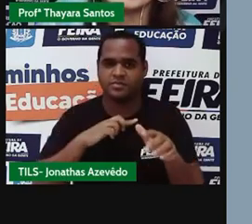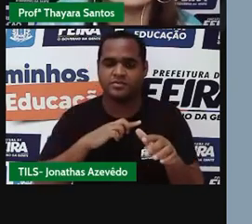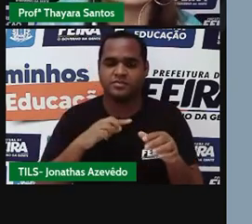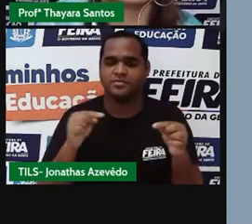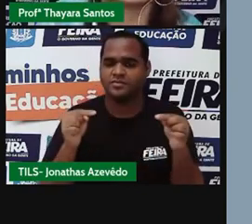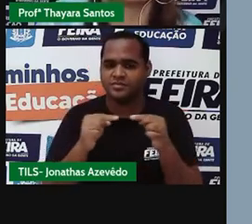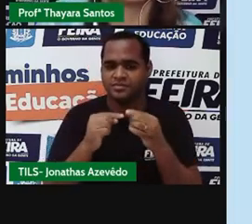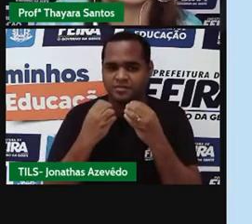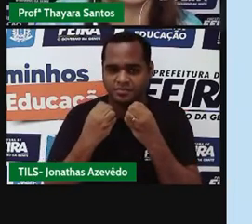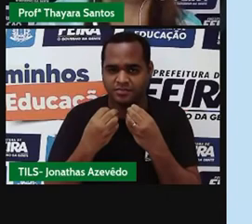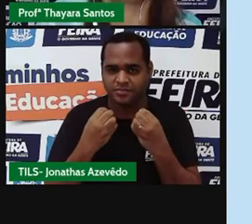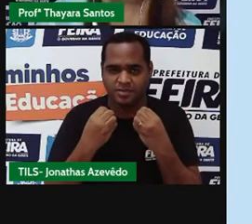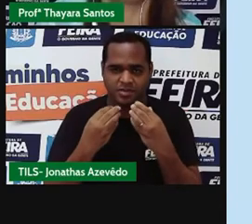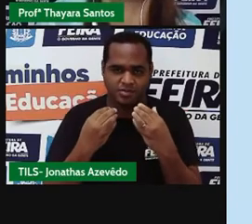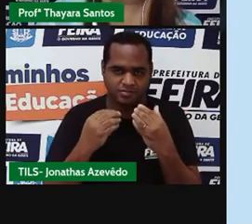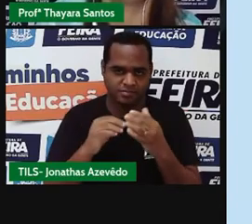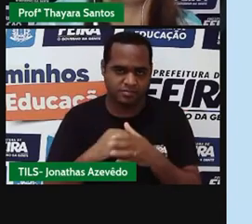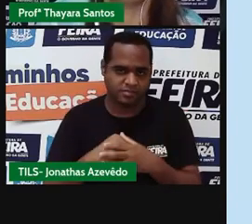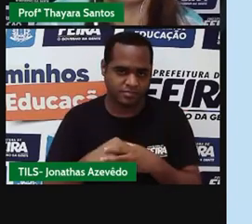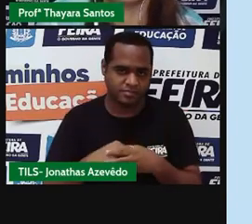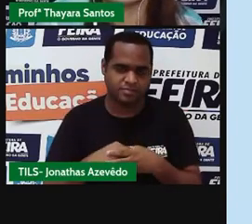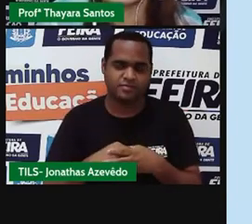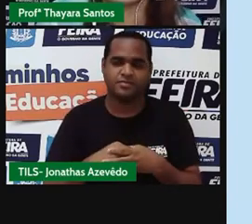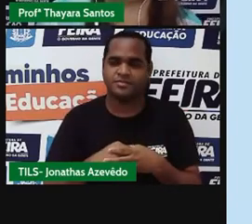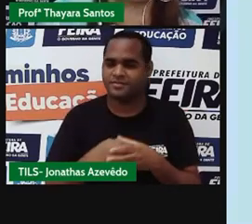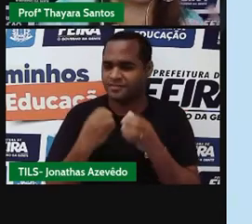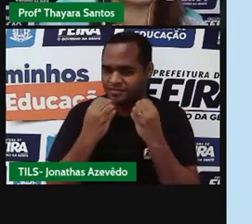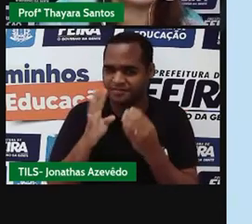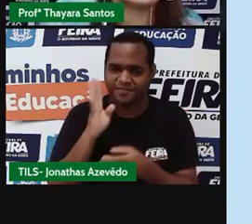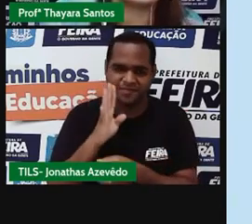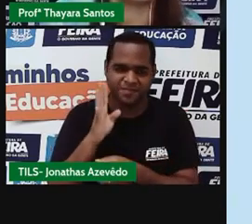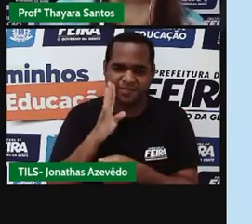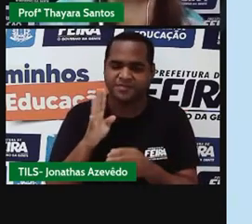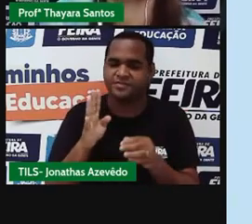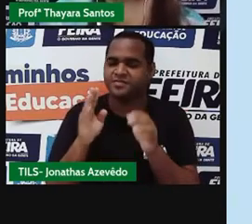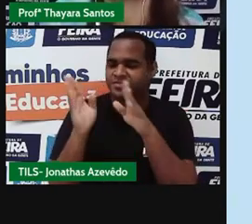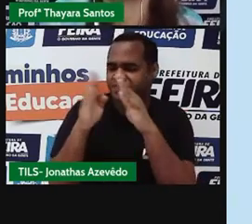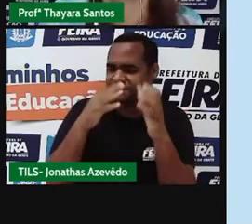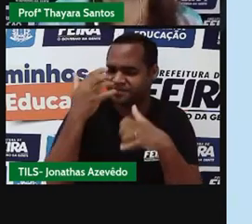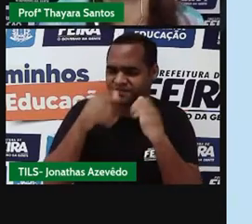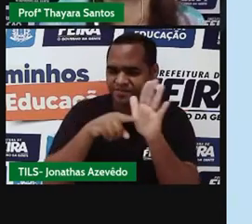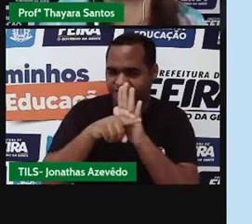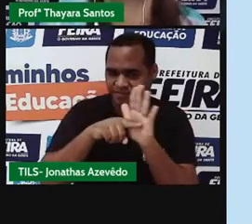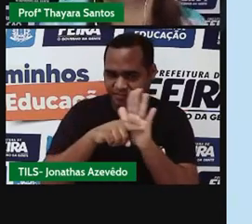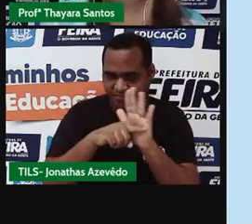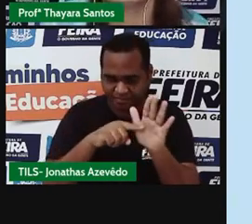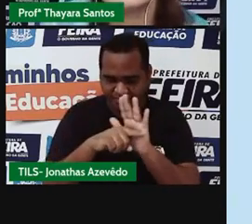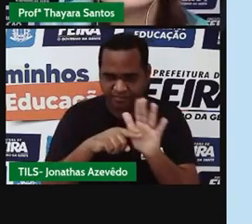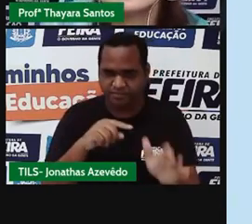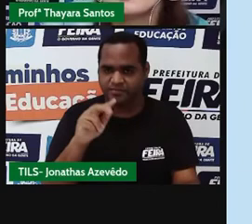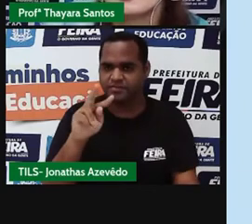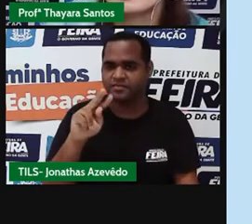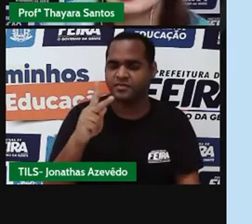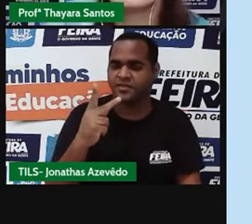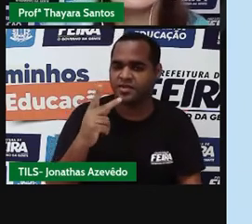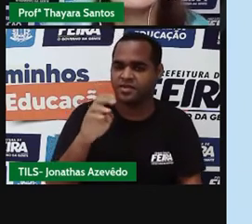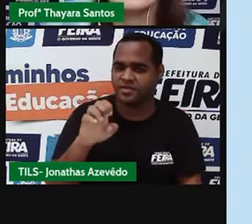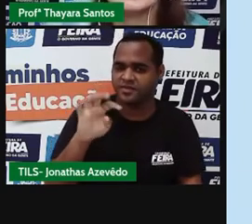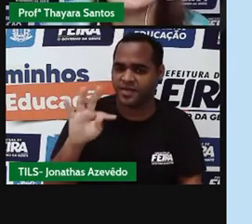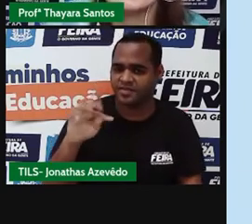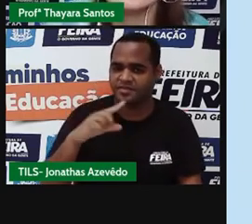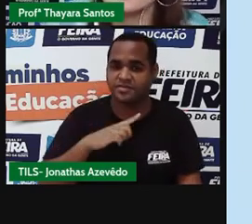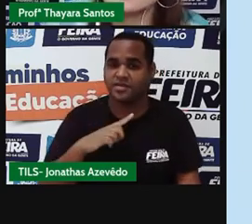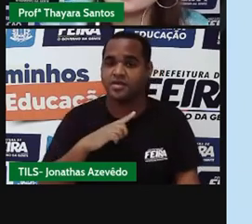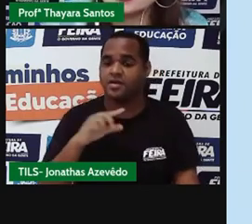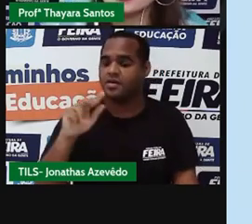nitrogênio. Então, esse simulador é bem legal. Vocês podem pesquisar na internet. É só colocar FET colorado com